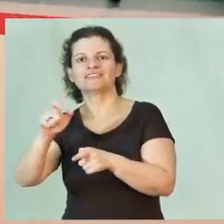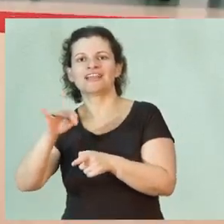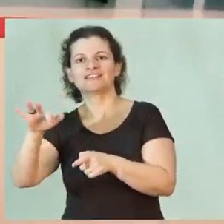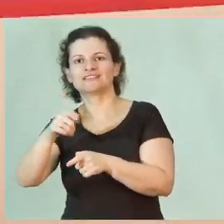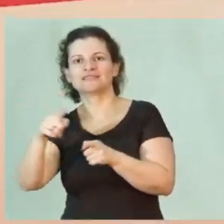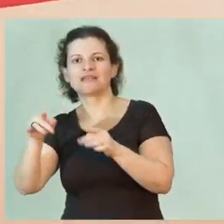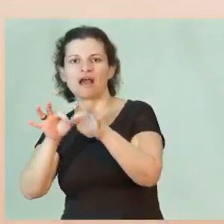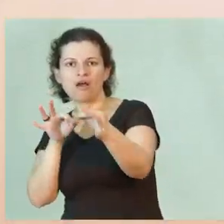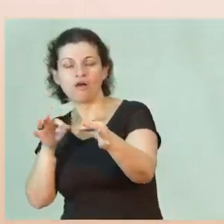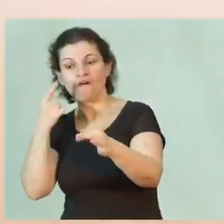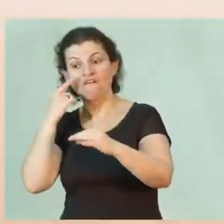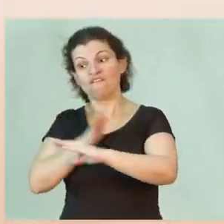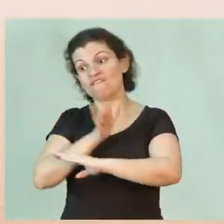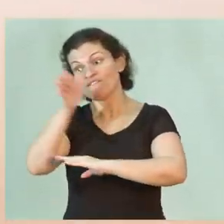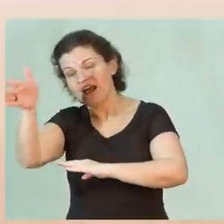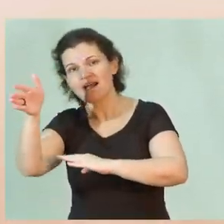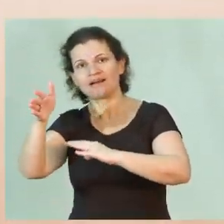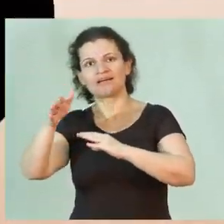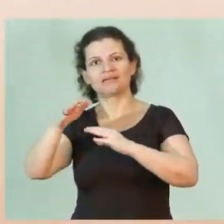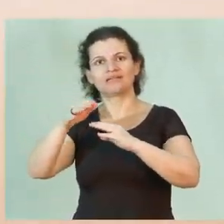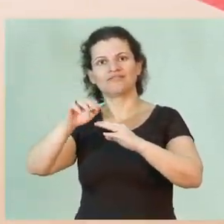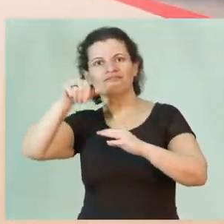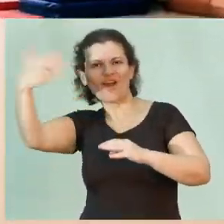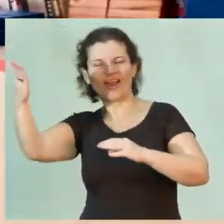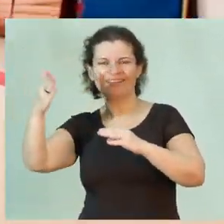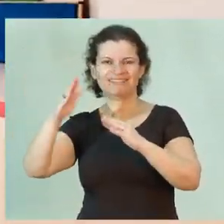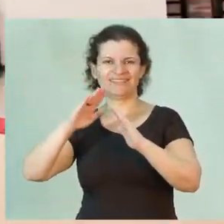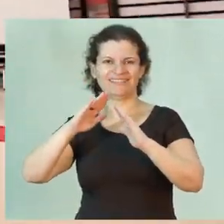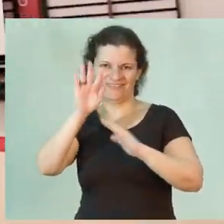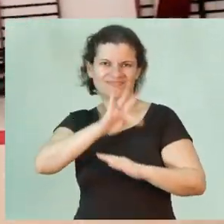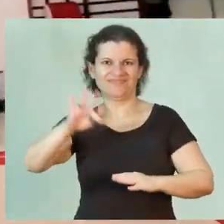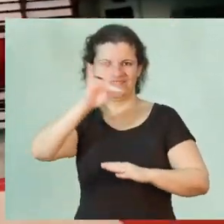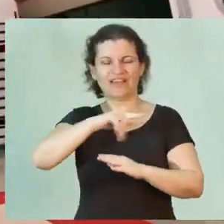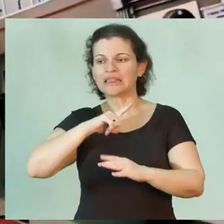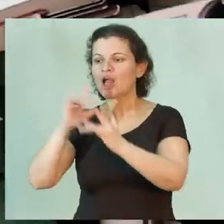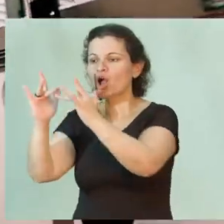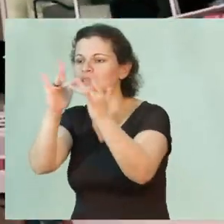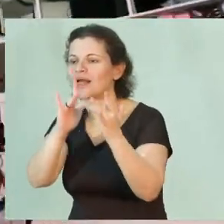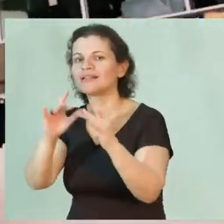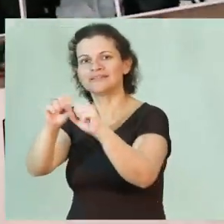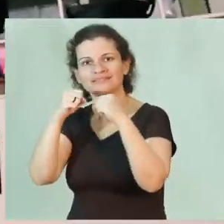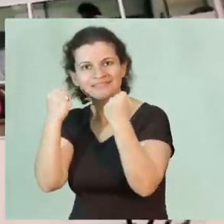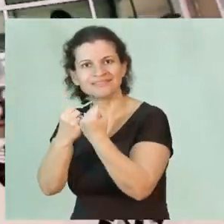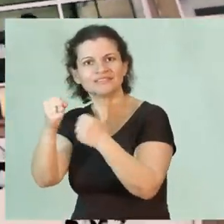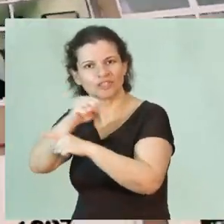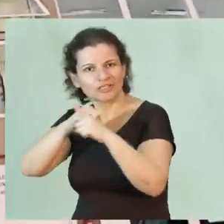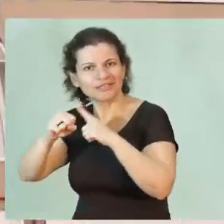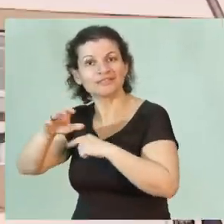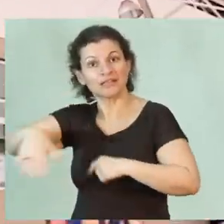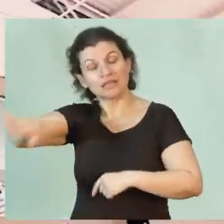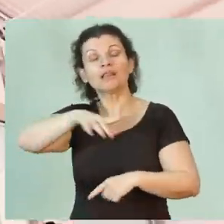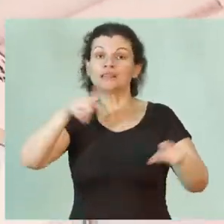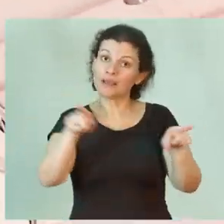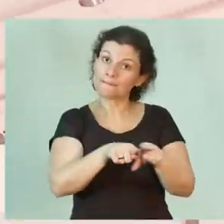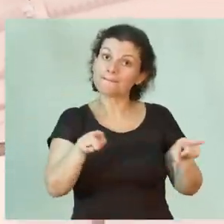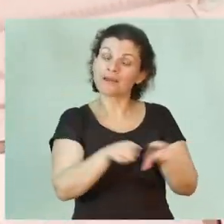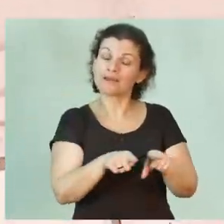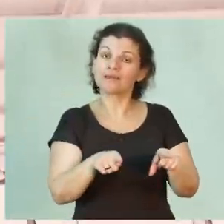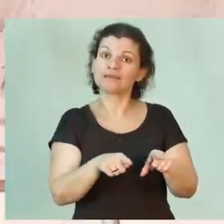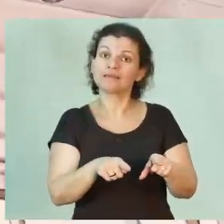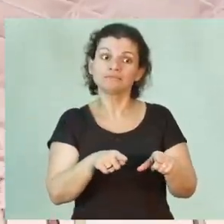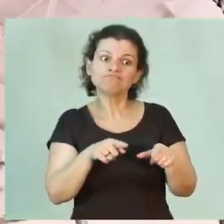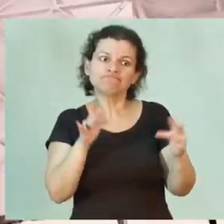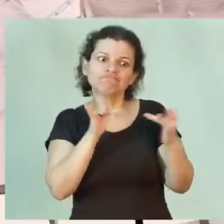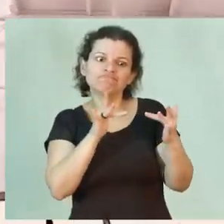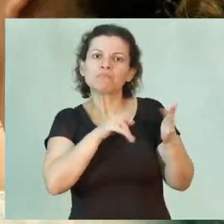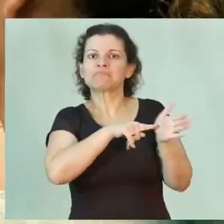gente quer que o aluno vá no extra-muros da Universidade, então ele vá ter esse contato com a sociedade e também a possibilidade de contato com a